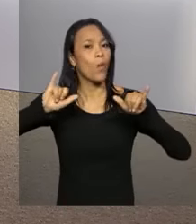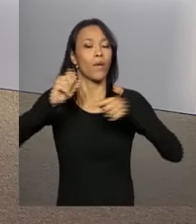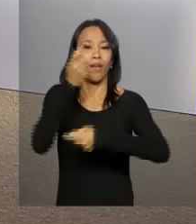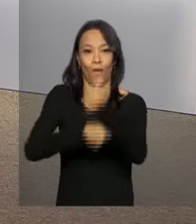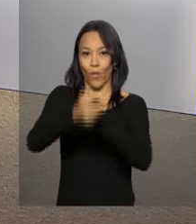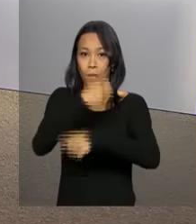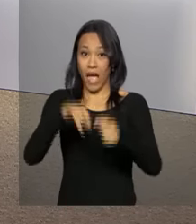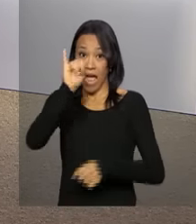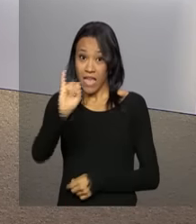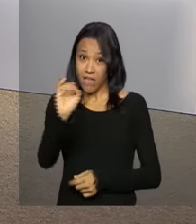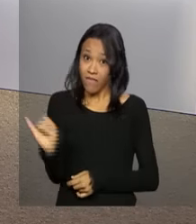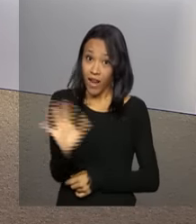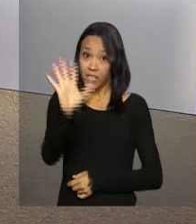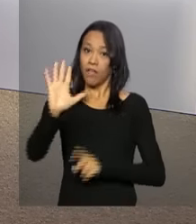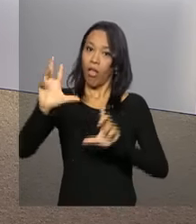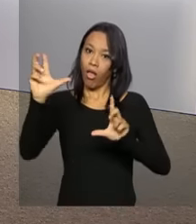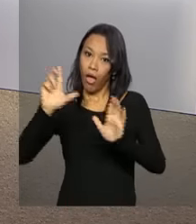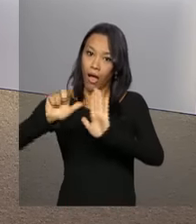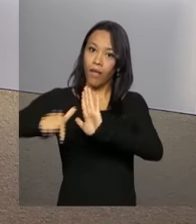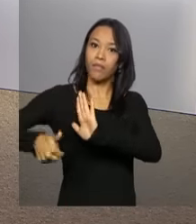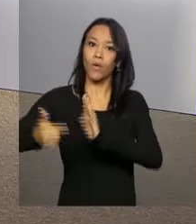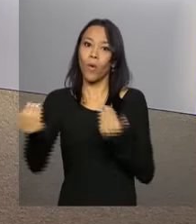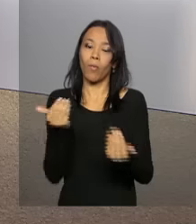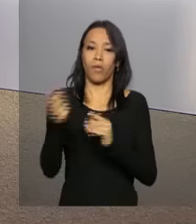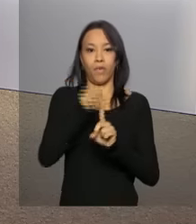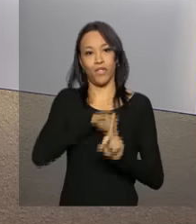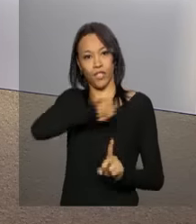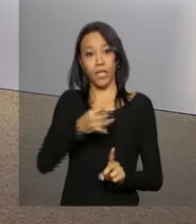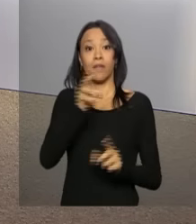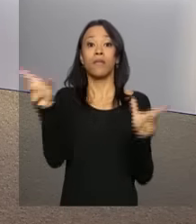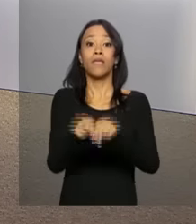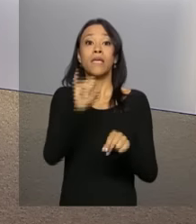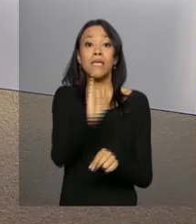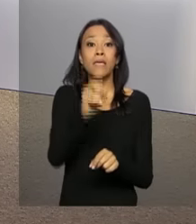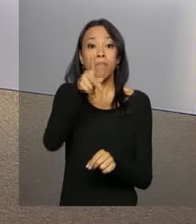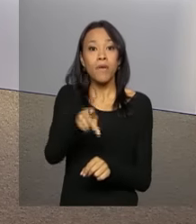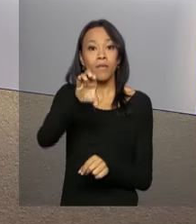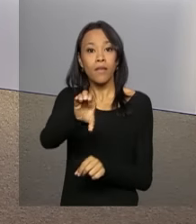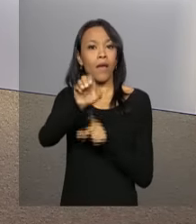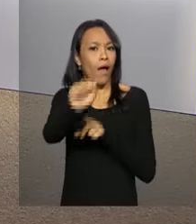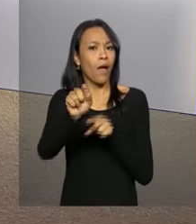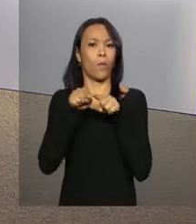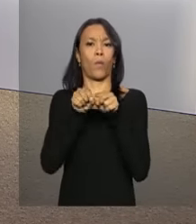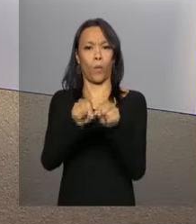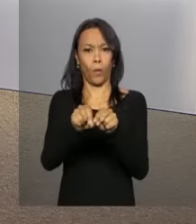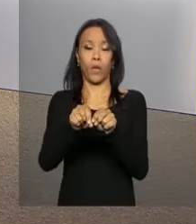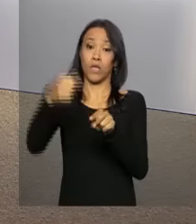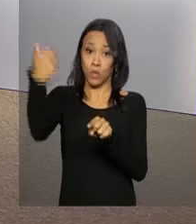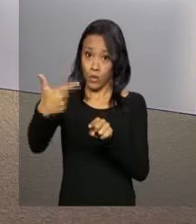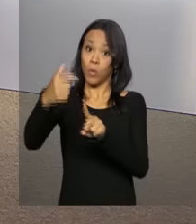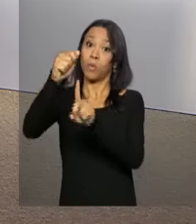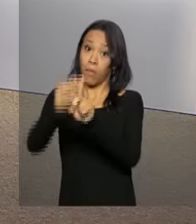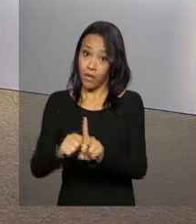inflação no mês de fevereiro desacelerou em relação a janeiro. O IPCA, Índice Nacional de Preços ao Consumidor Amplo, no segundo mês